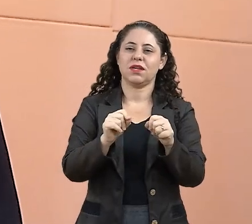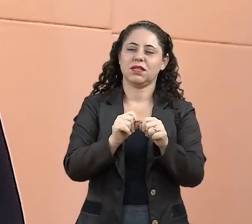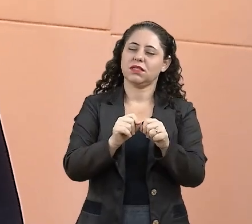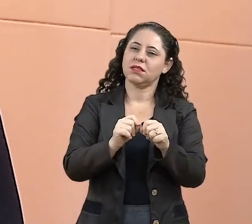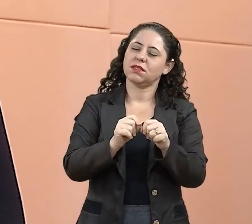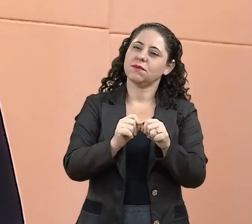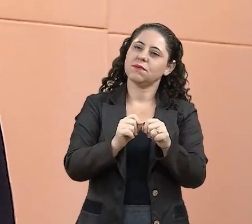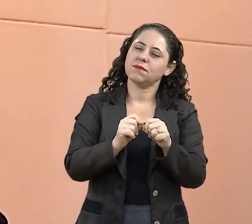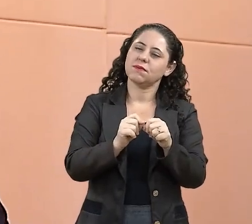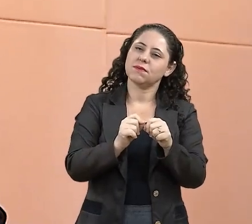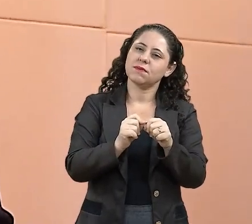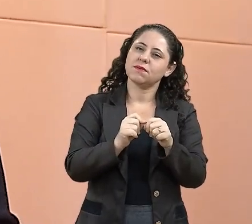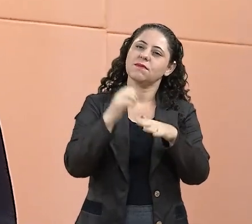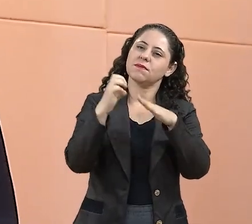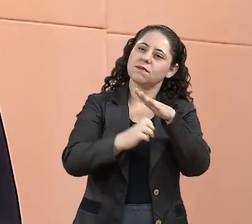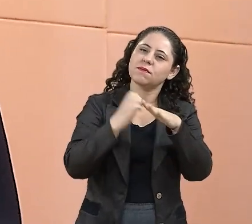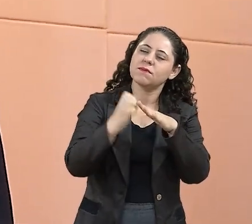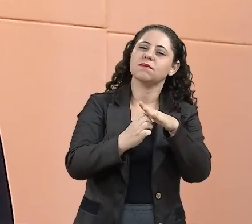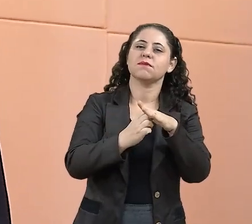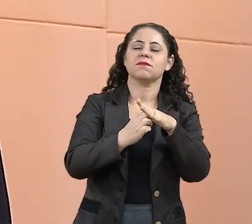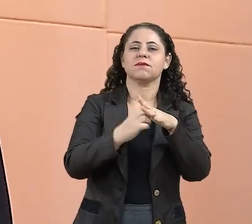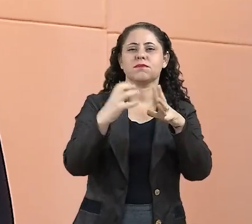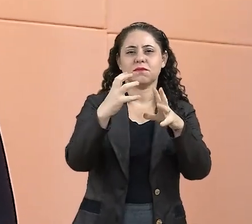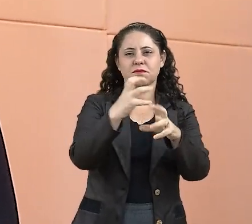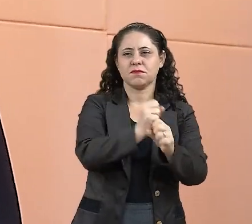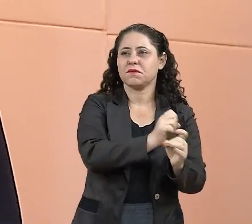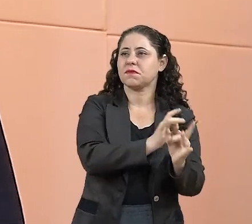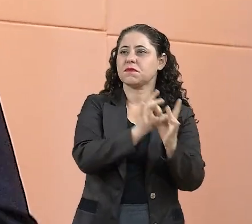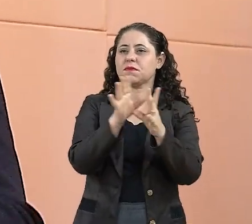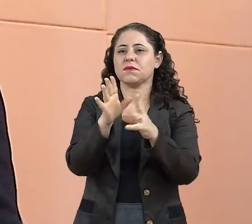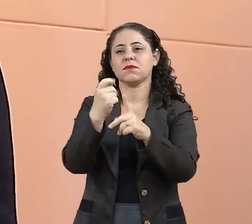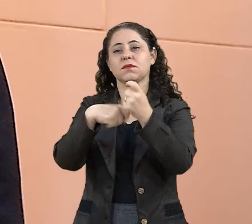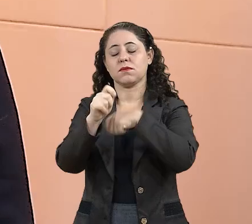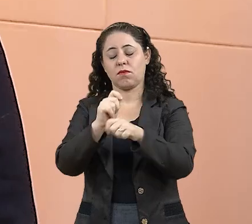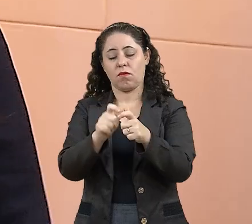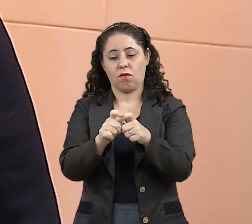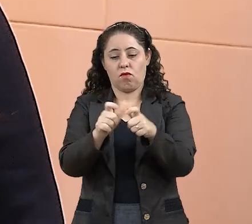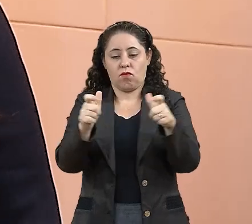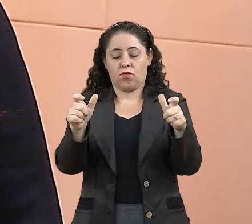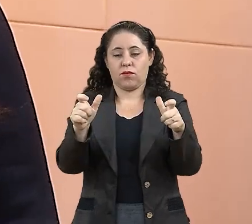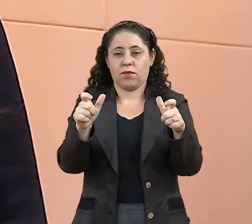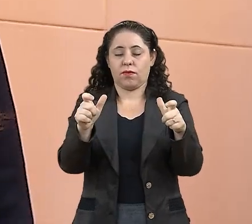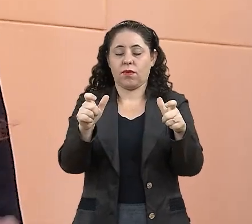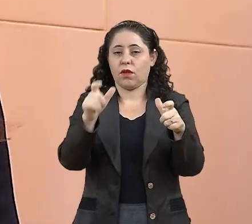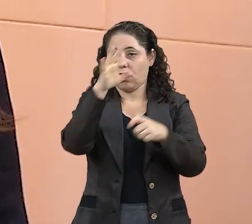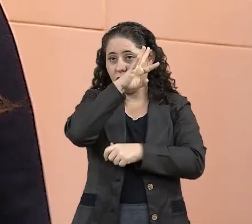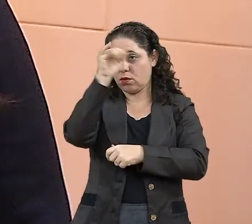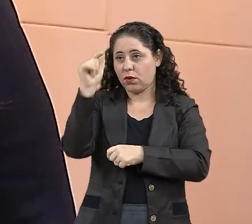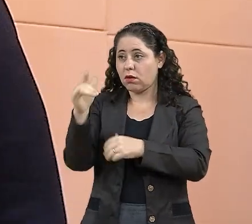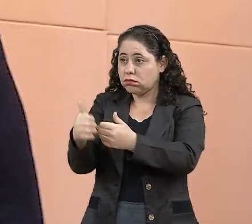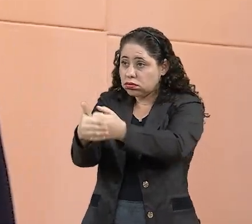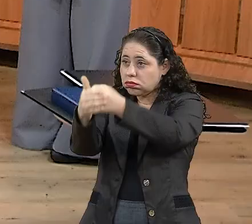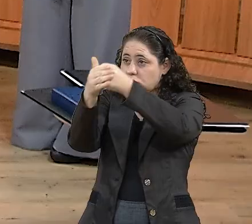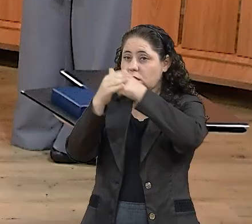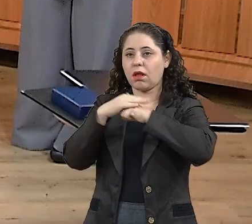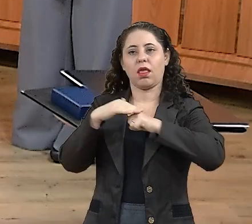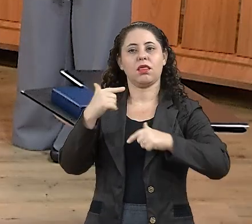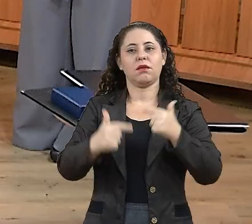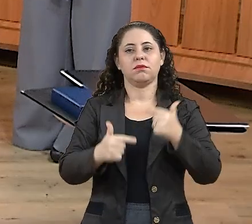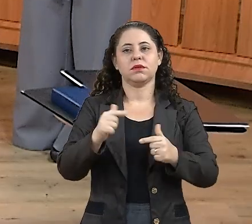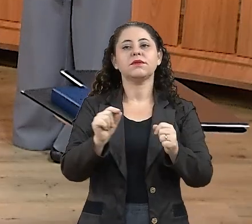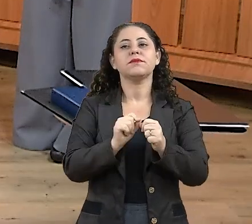produziu, colheu. E o sul-mato-grossense acolhe essas personalidades por meio do nosso parlamento.